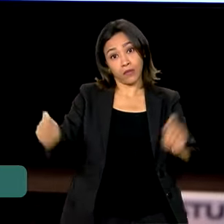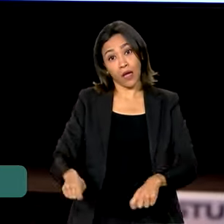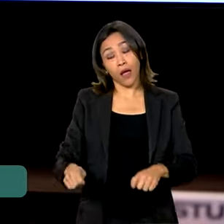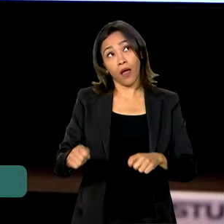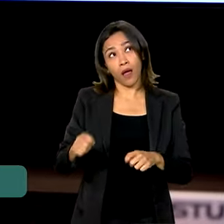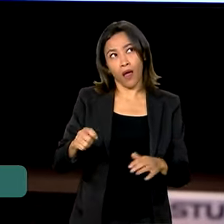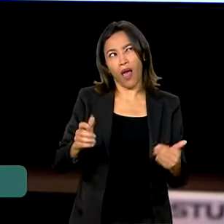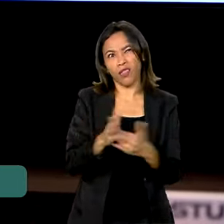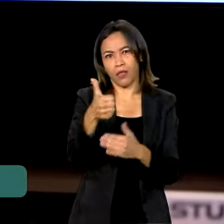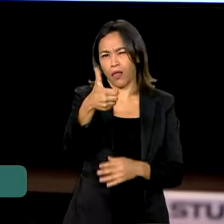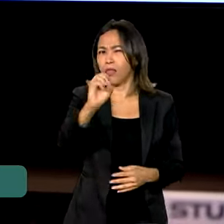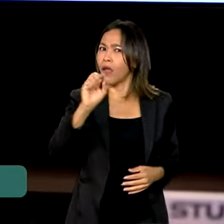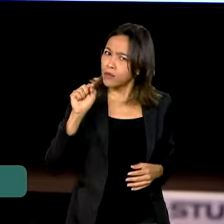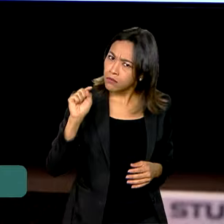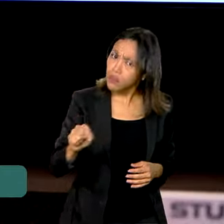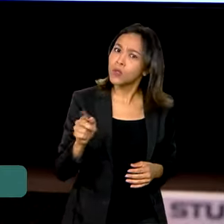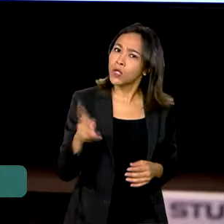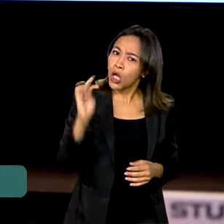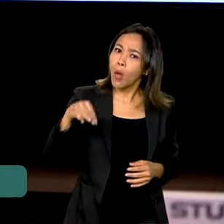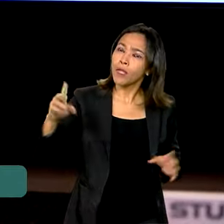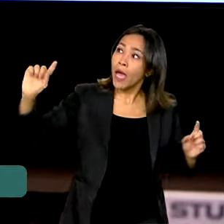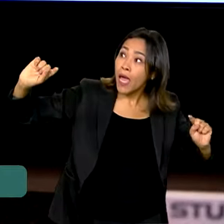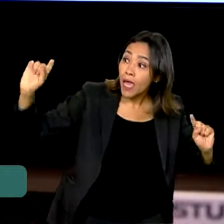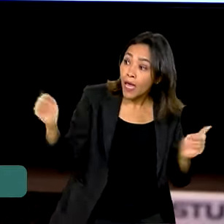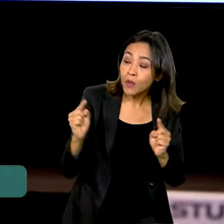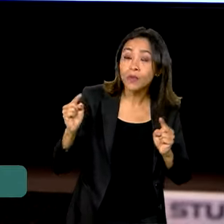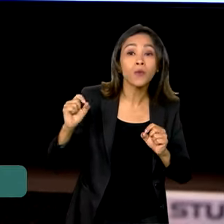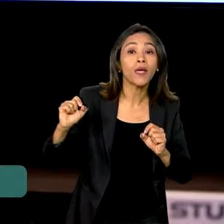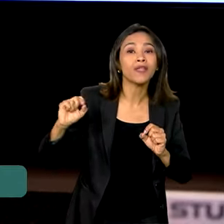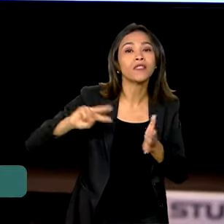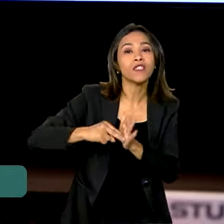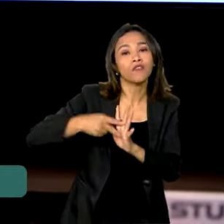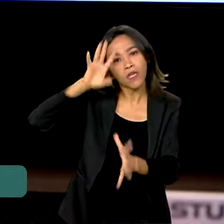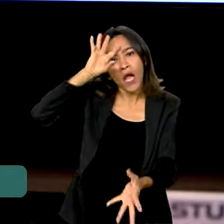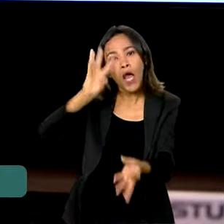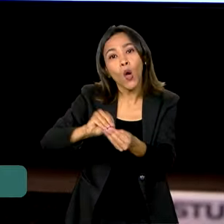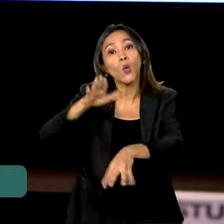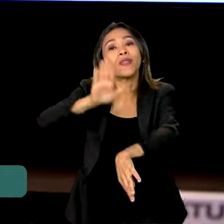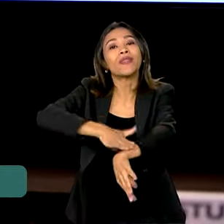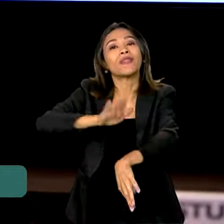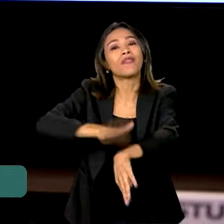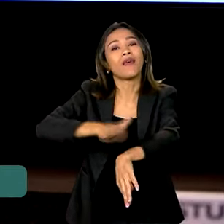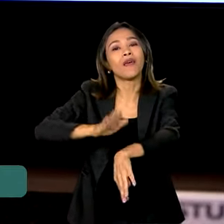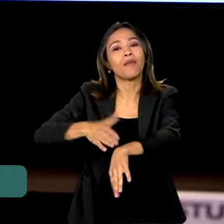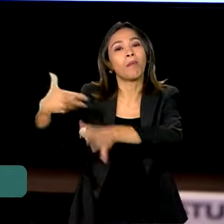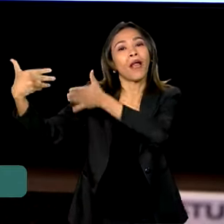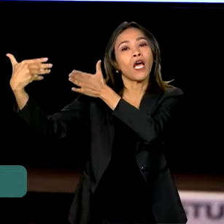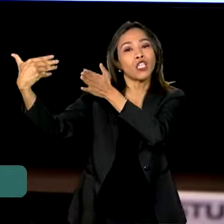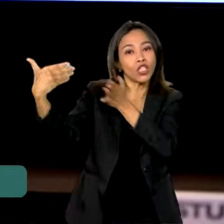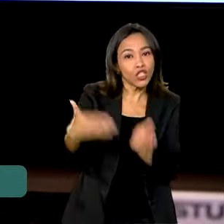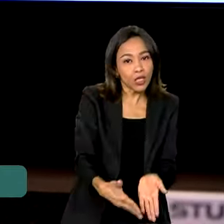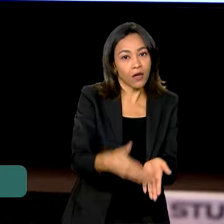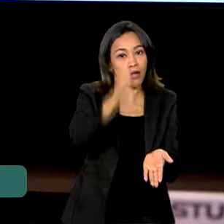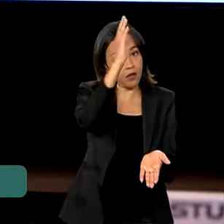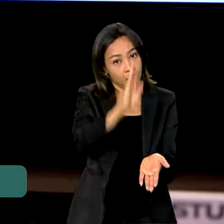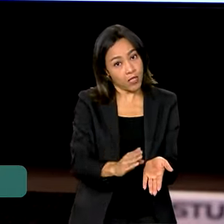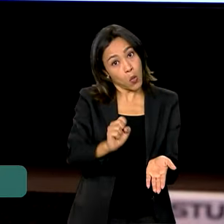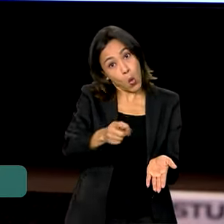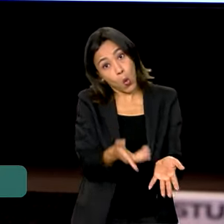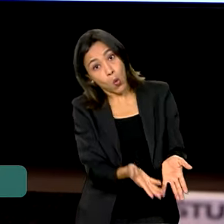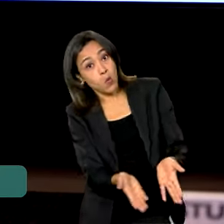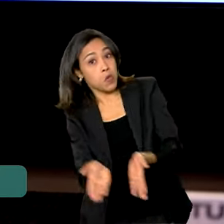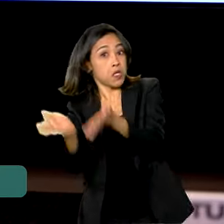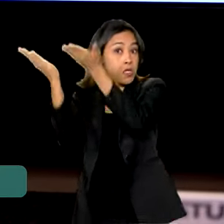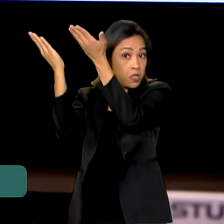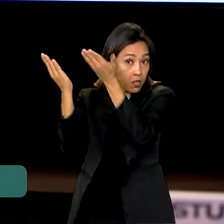a 10 mil quilômetros. Nós estamos falando em diminuir o tempo dessa carga, ou mesmo de pessoas que vão viajar, algo